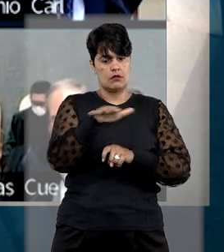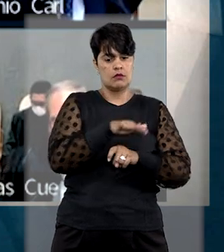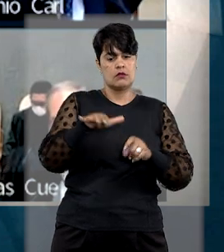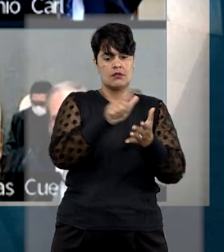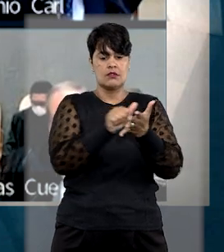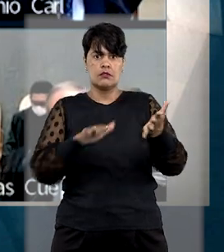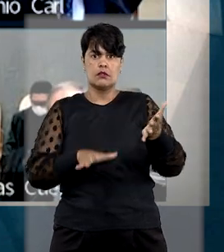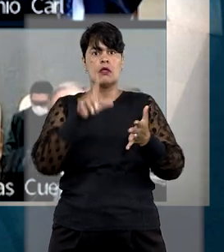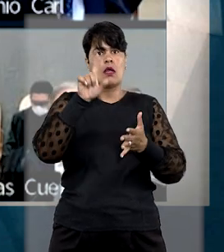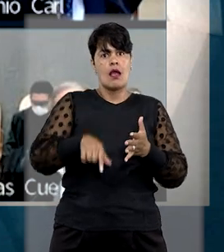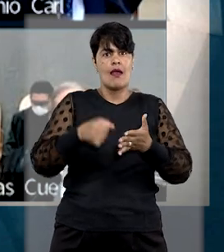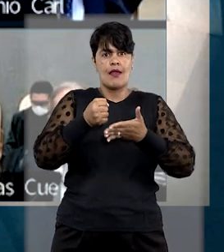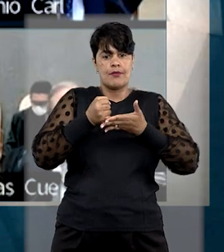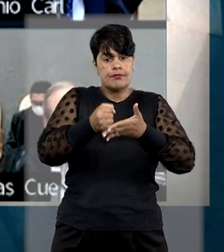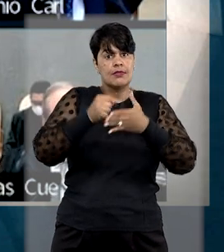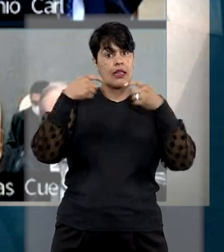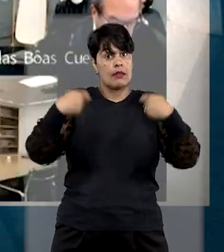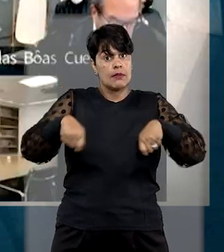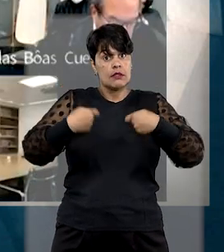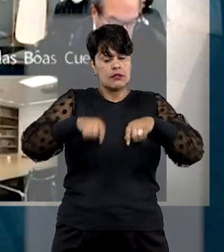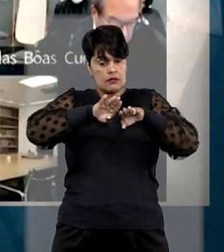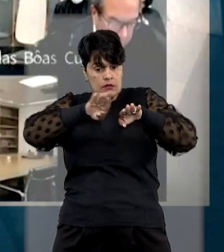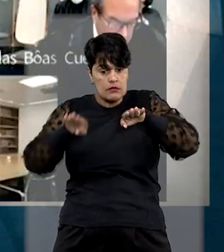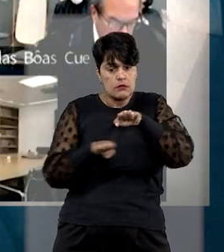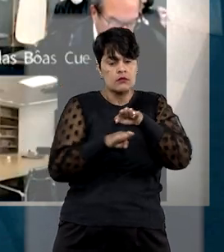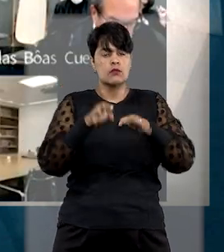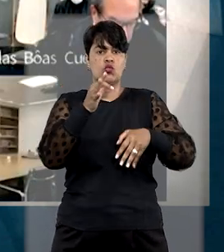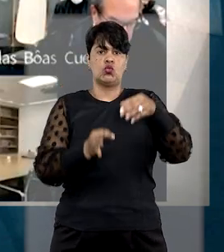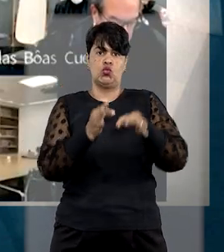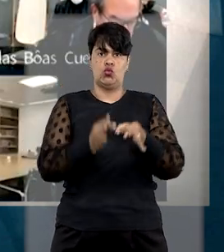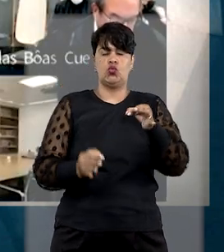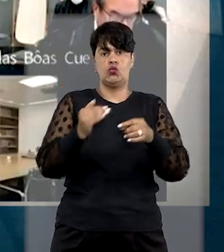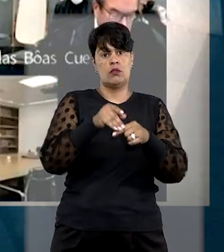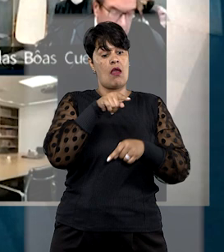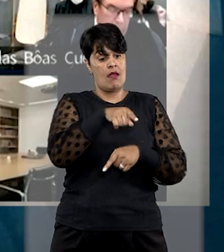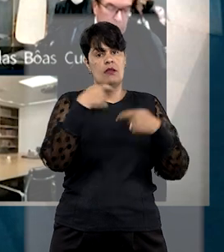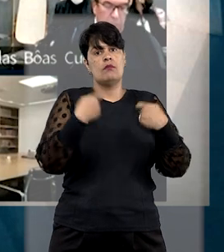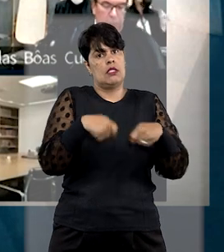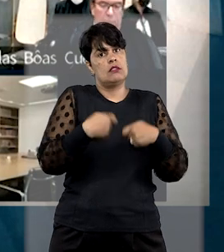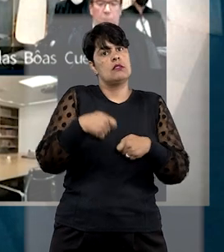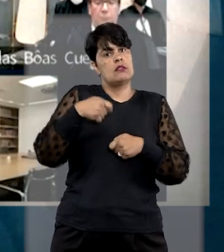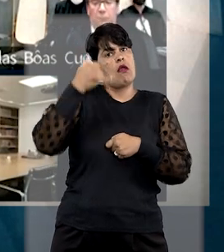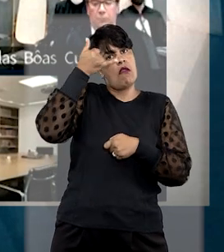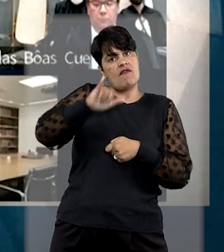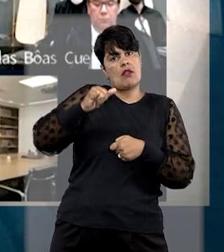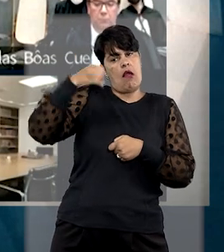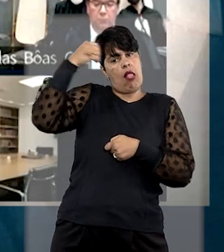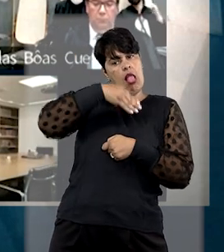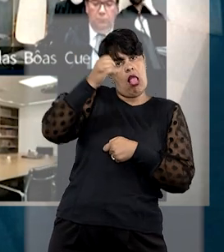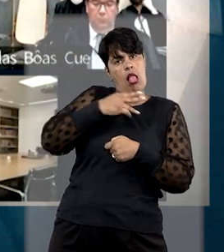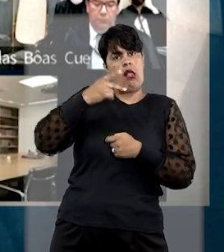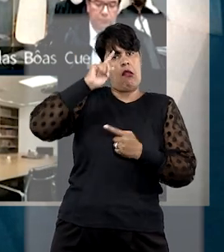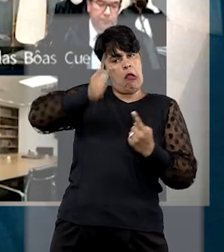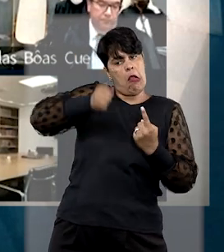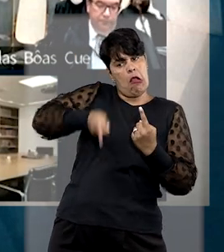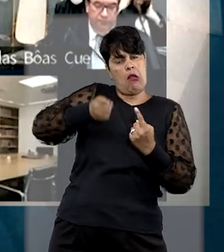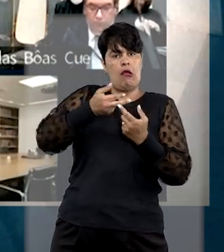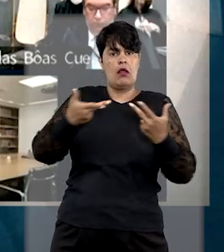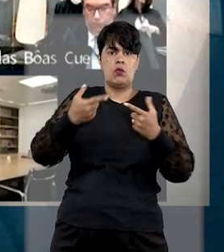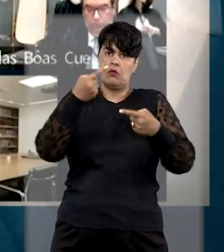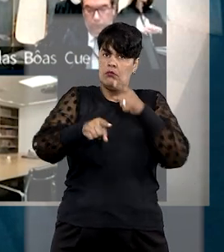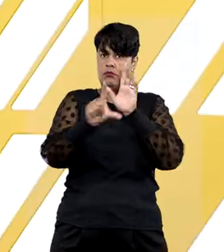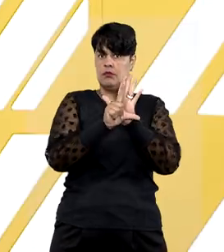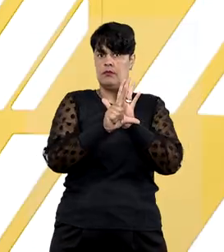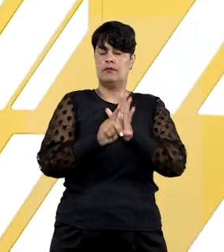é sujeita ao controle do judiciário, a quem compete combater eventuais abusos, arbitrariedades e ilegalidades no